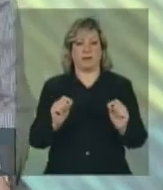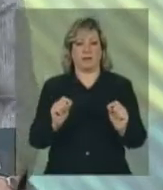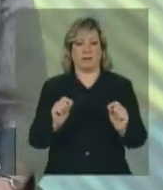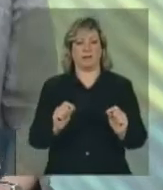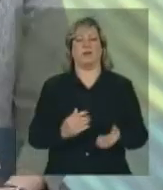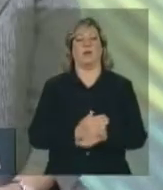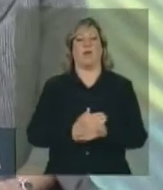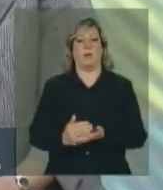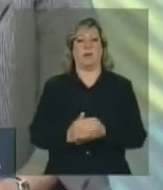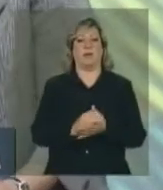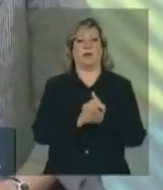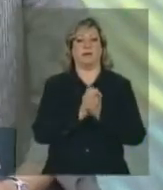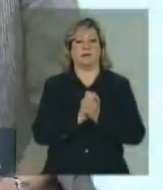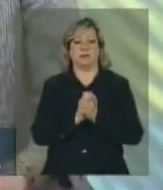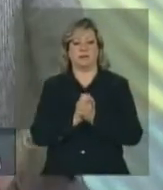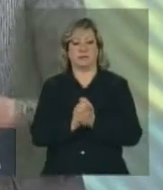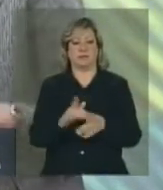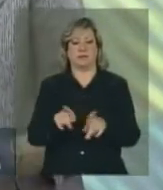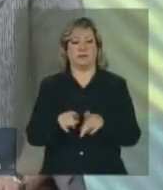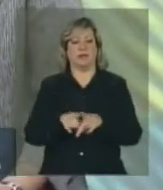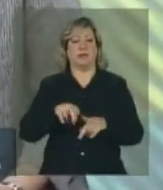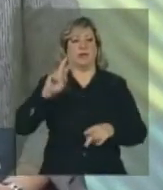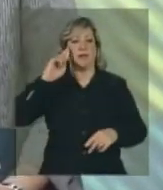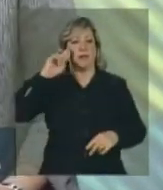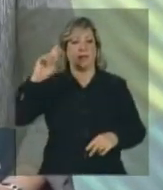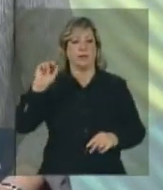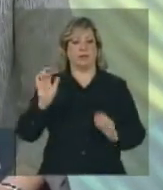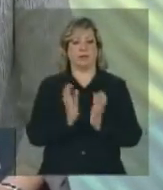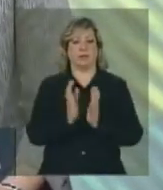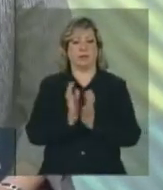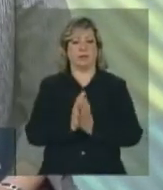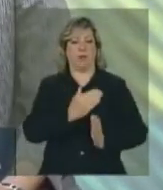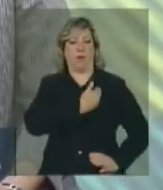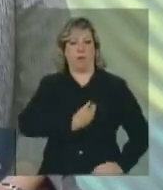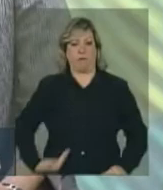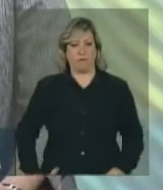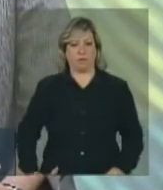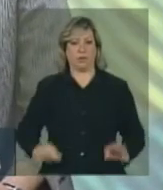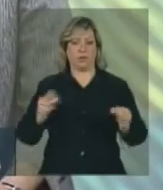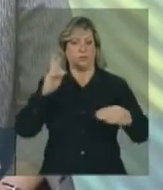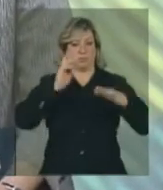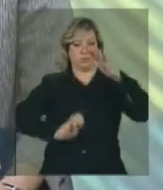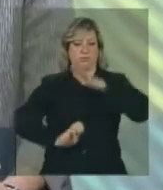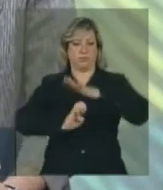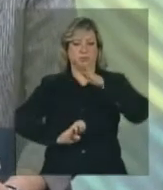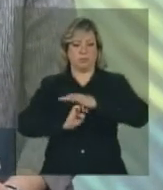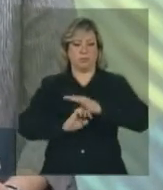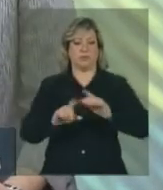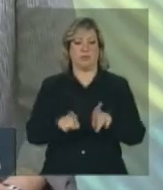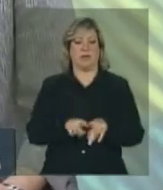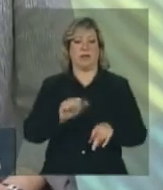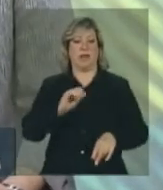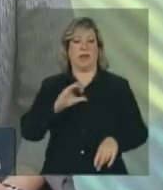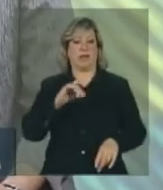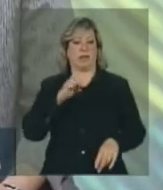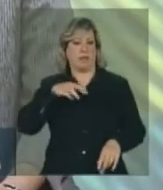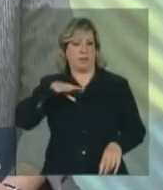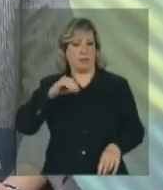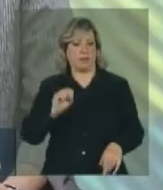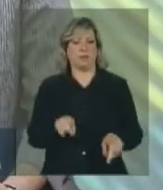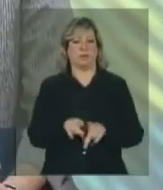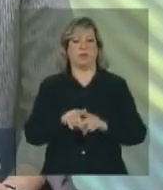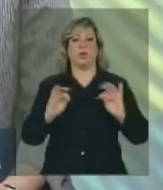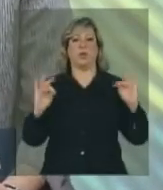saudando as autoridades governamentais, os empresários, os acadêmicos e todos